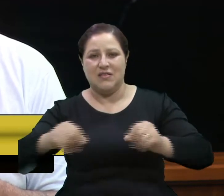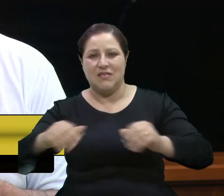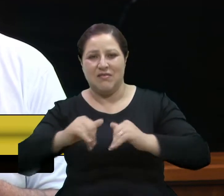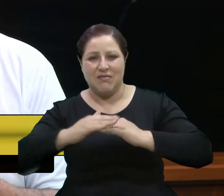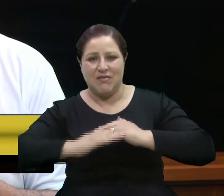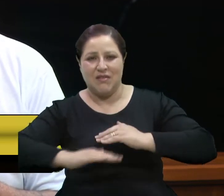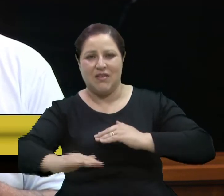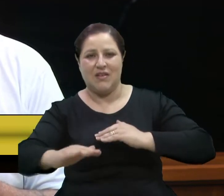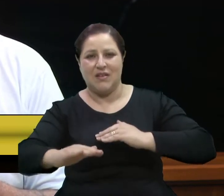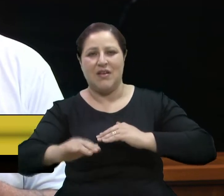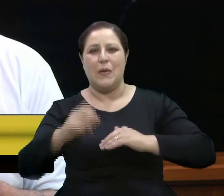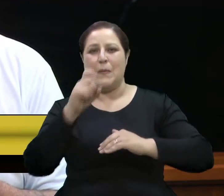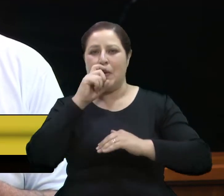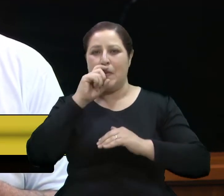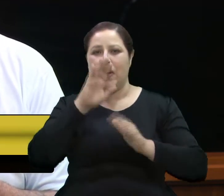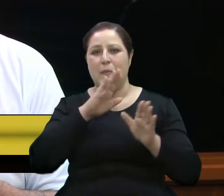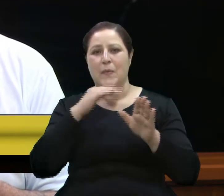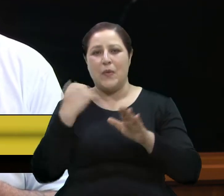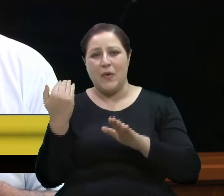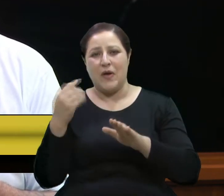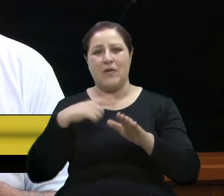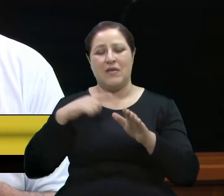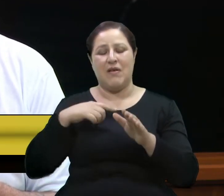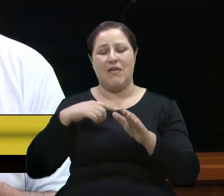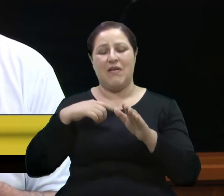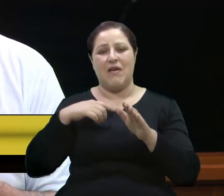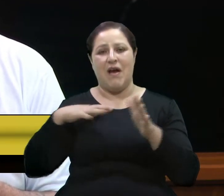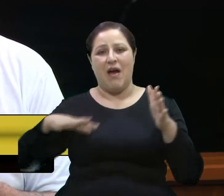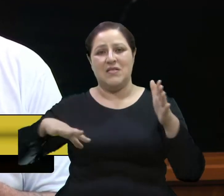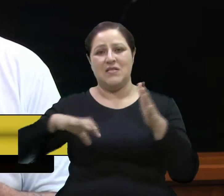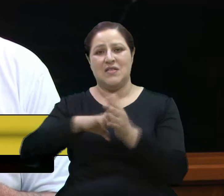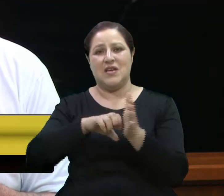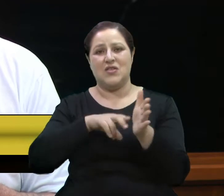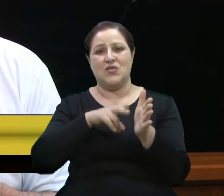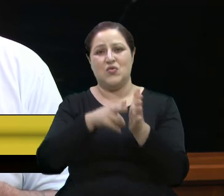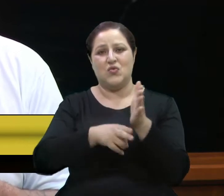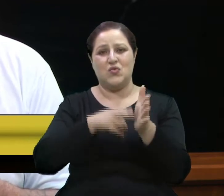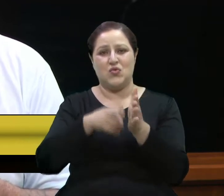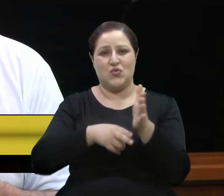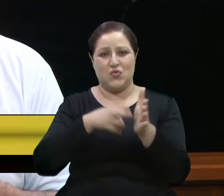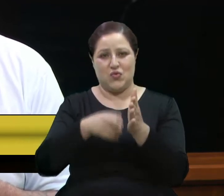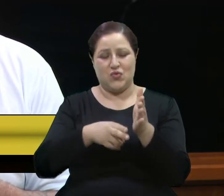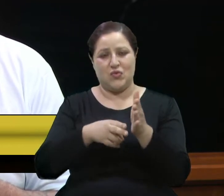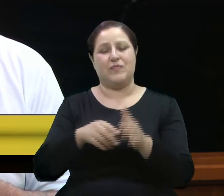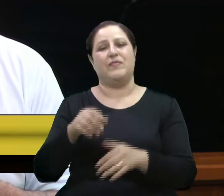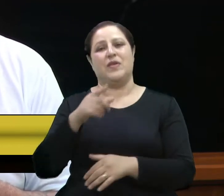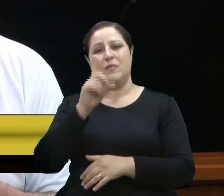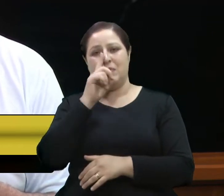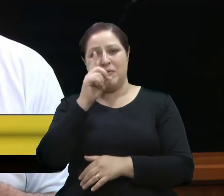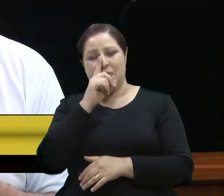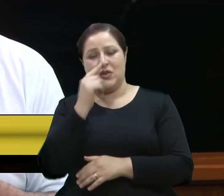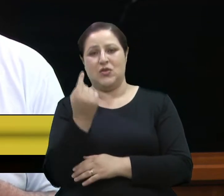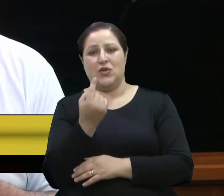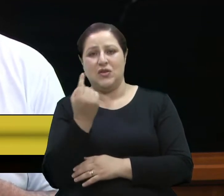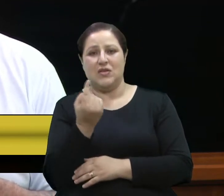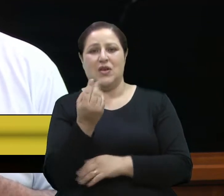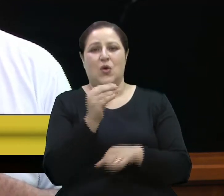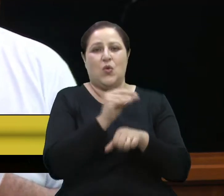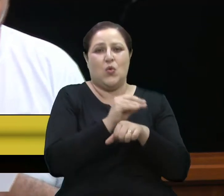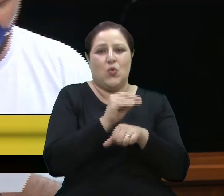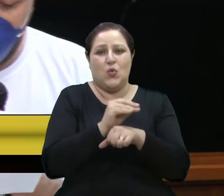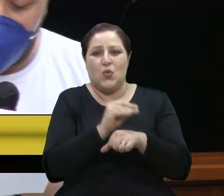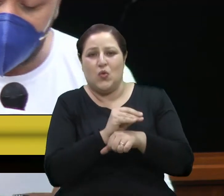e as dificuldades vividas pela sua mãe para dar continuidade à criação de Maria Isabel e dos seus 13 irmãos se